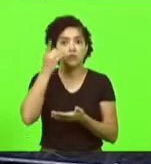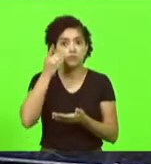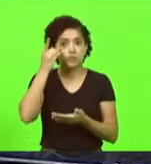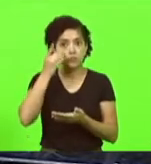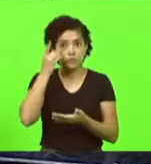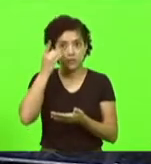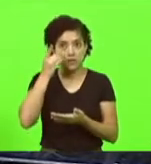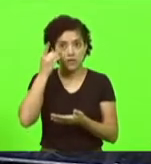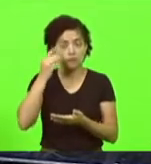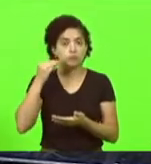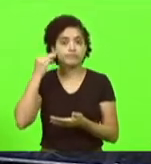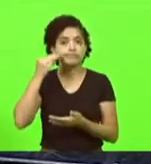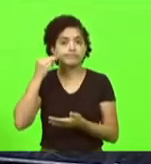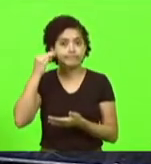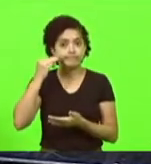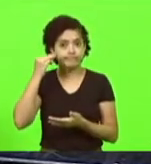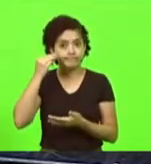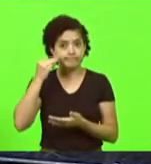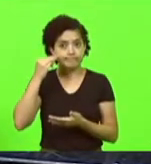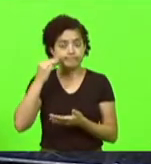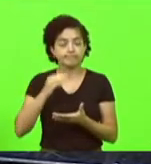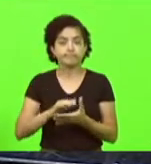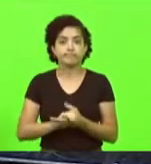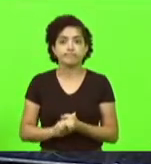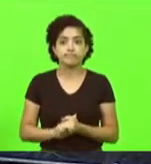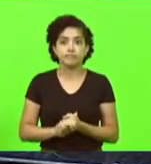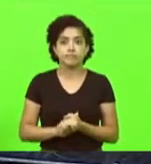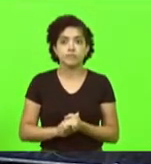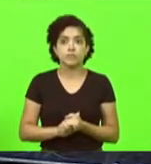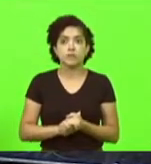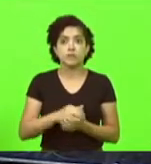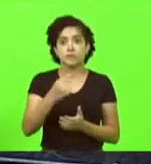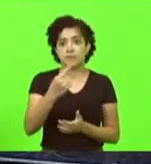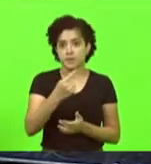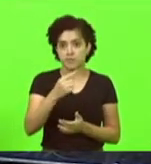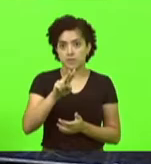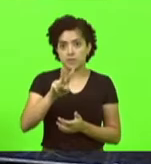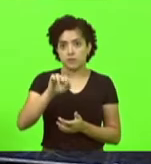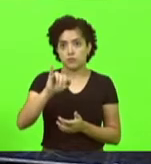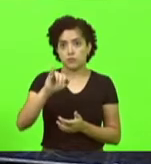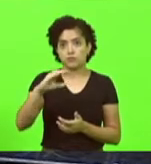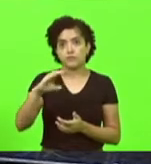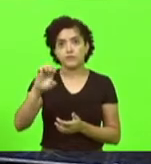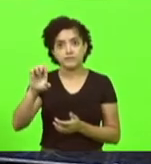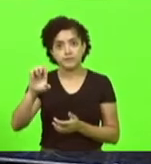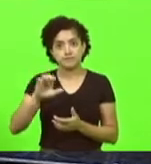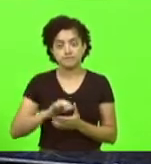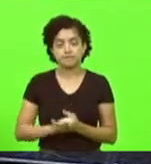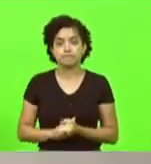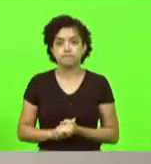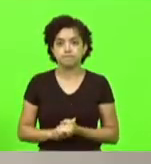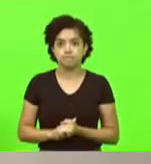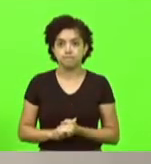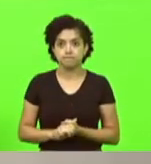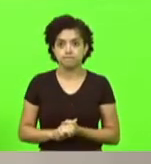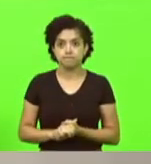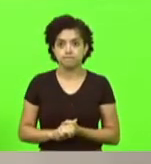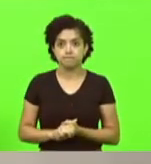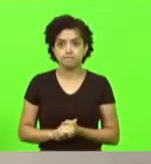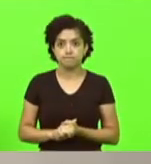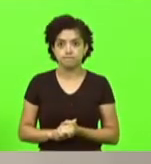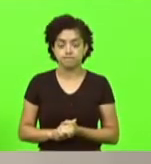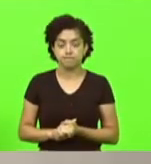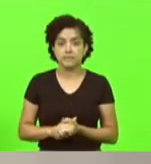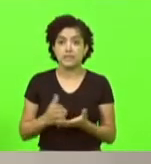indicação do Partido Liberal para a vaga de primeiro vice-presidente. Senhor presidente. Obrigado, deputado Ivan Nats. Também